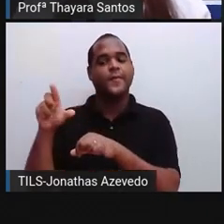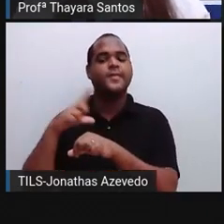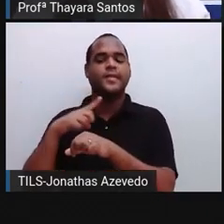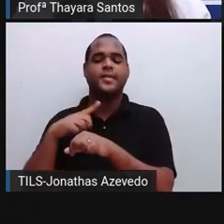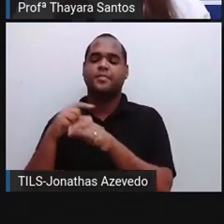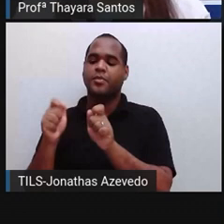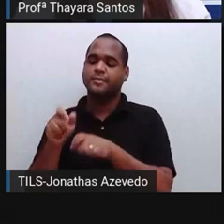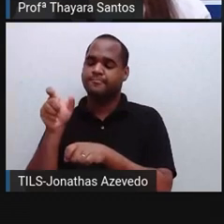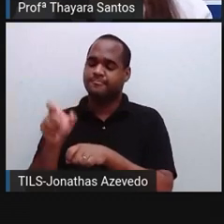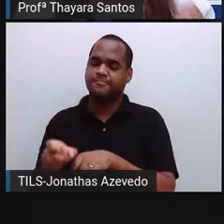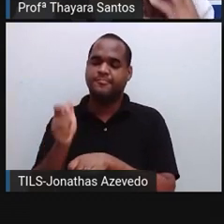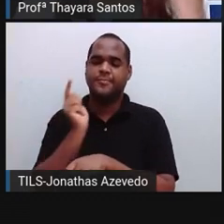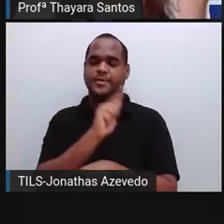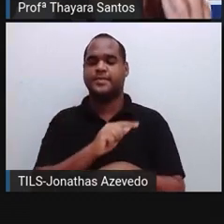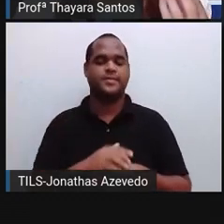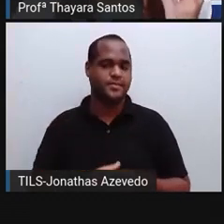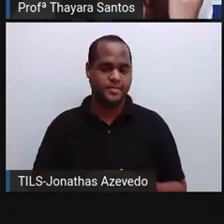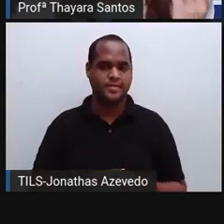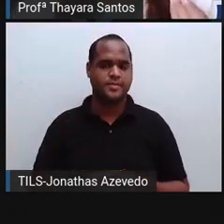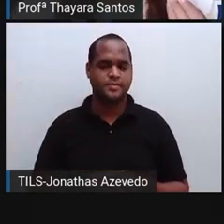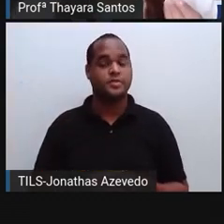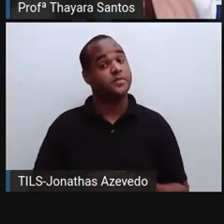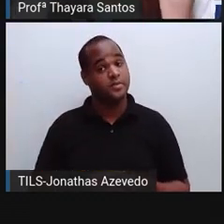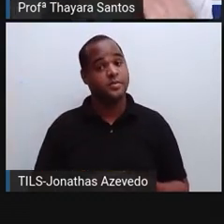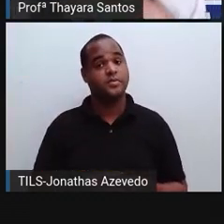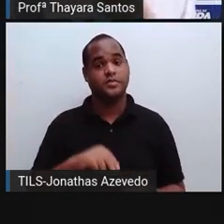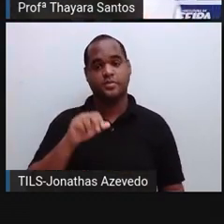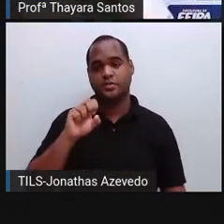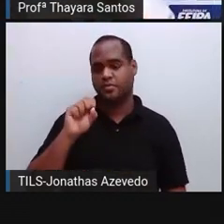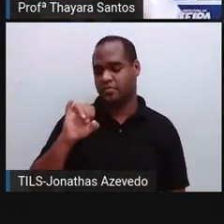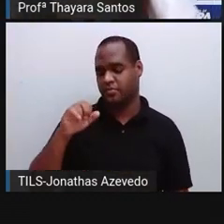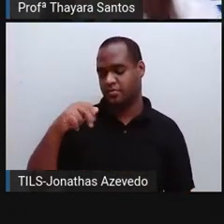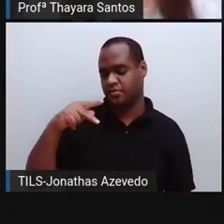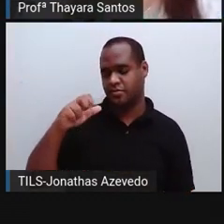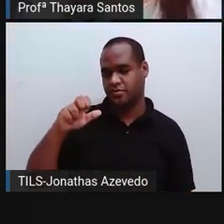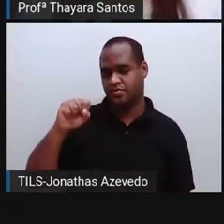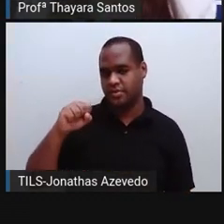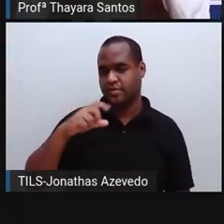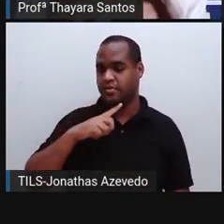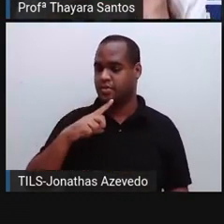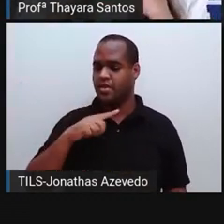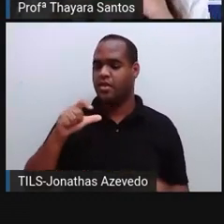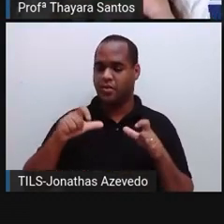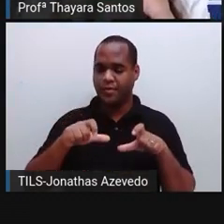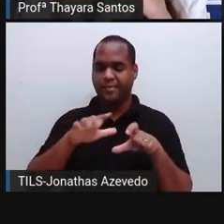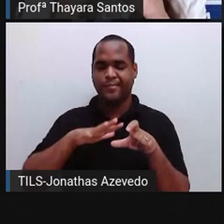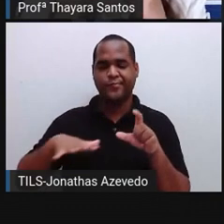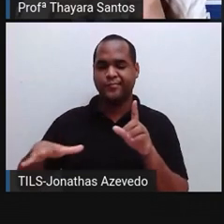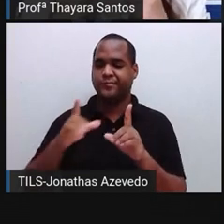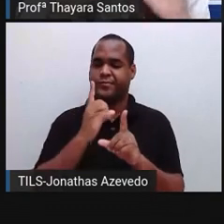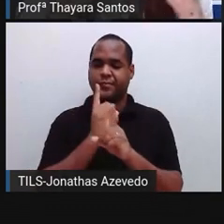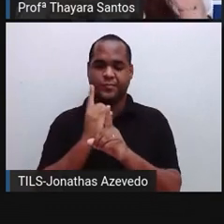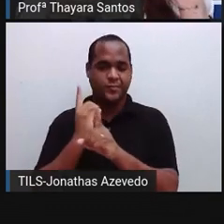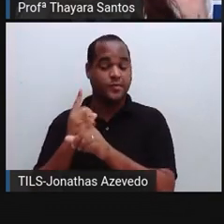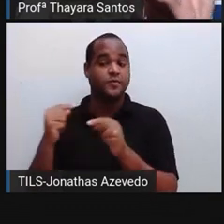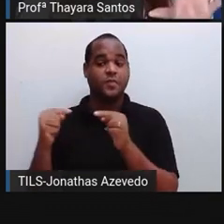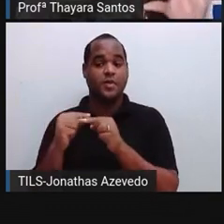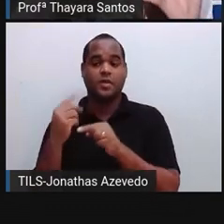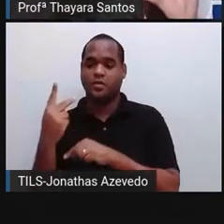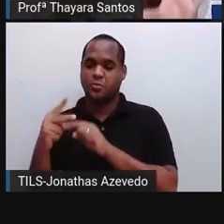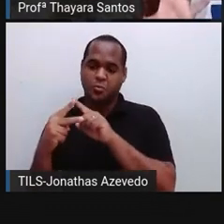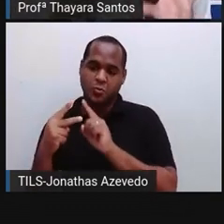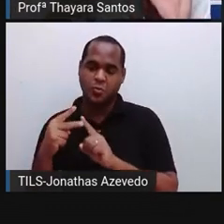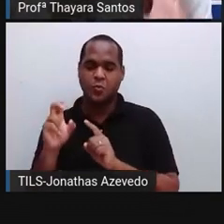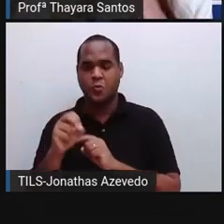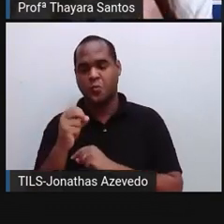executar aquela função. Então, a sinapse nada mais é do que a região de encontro entre dois neurônios ou entre o neurônio